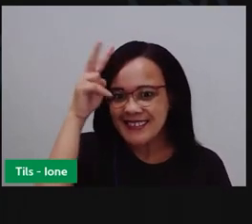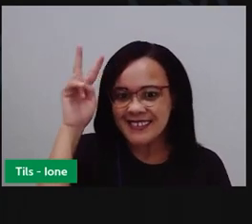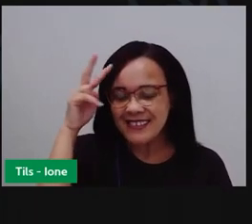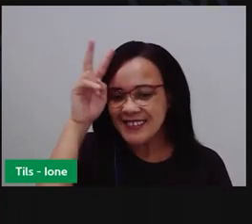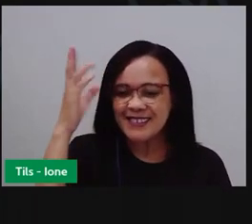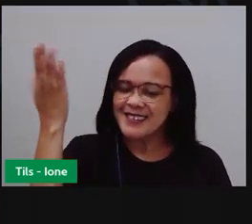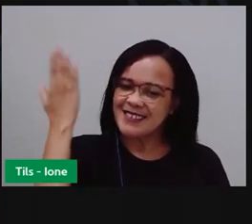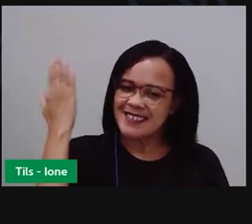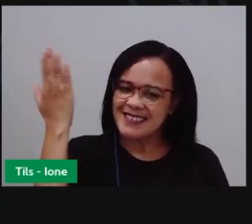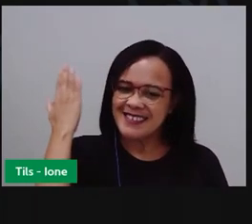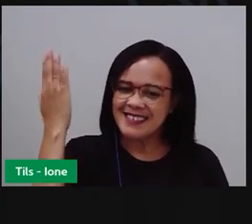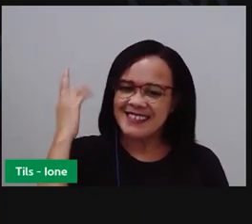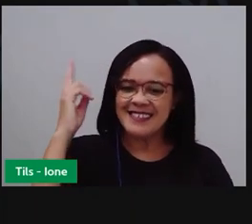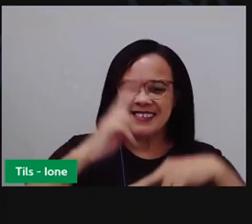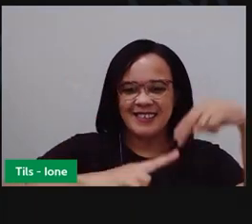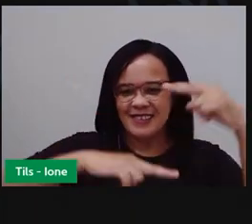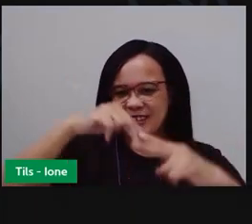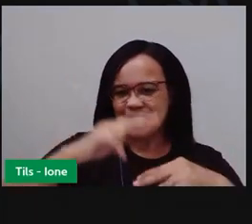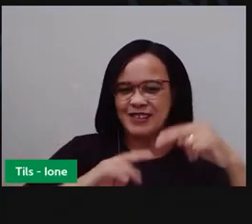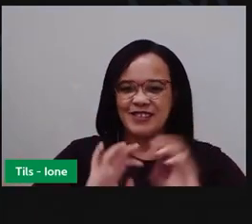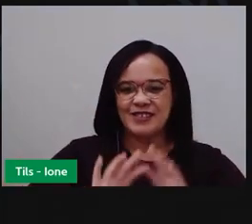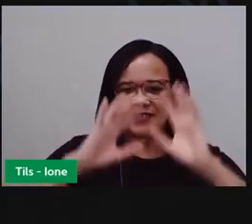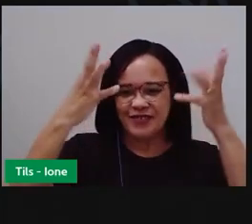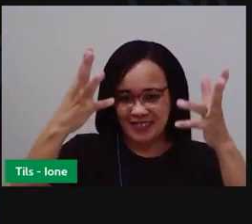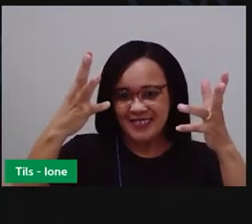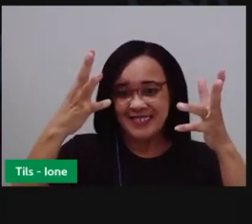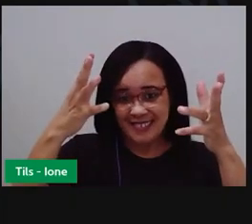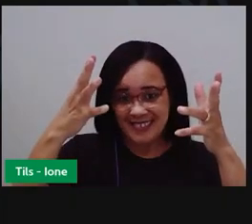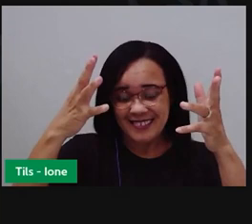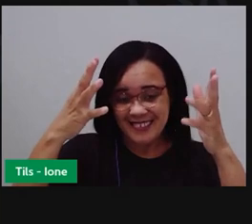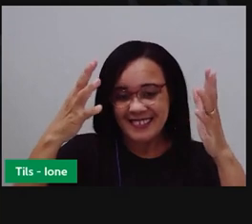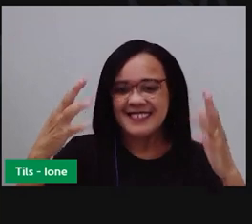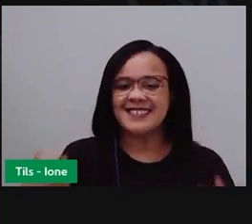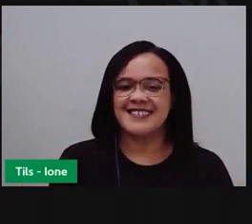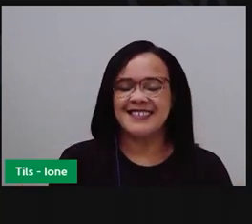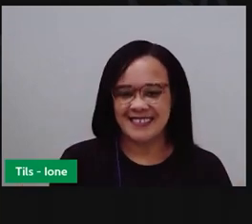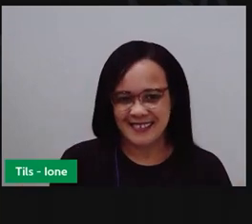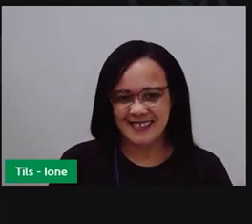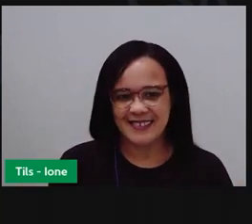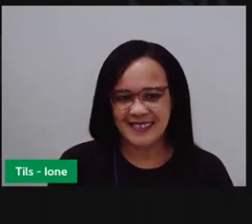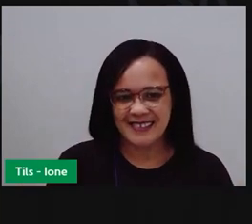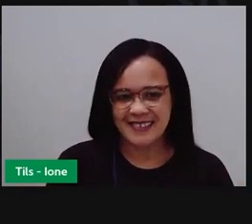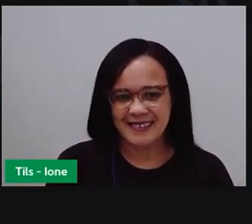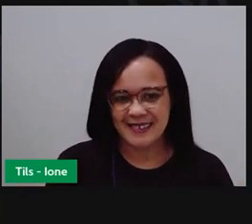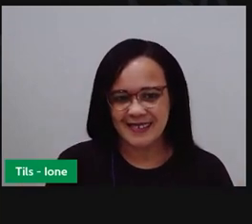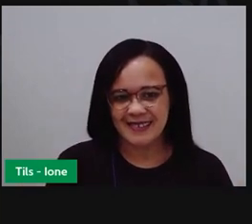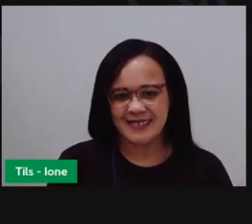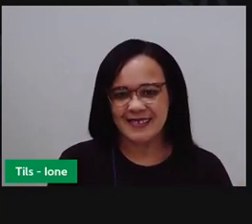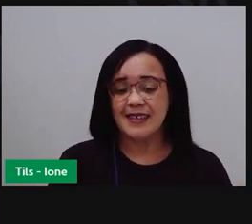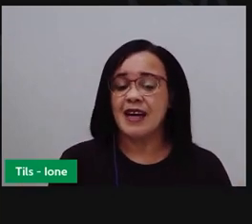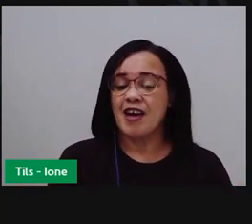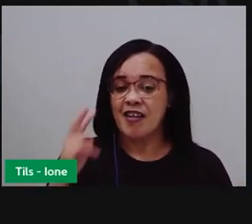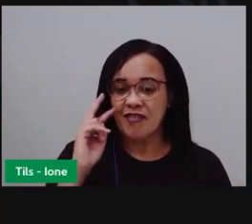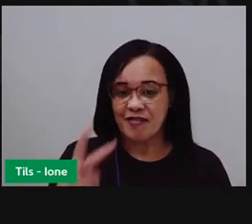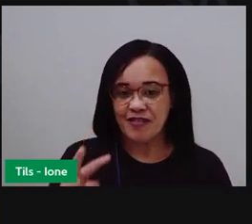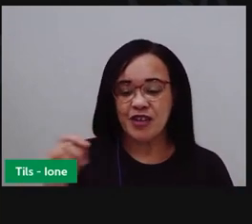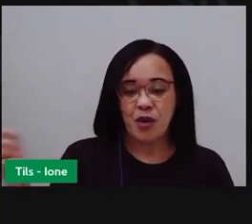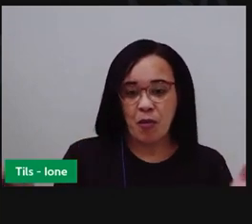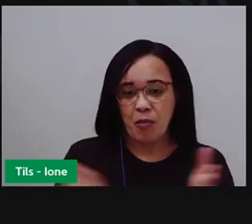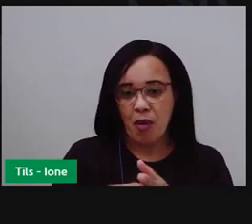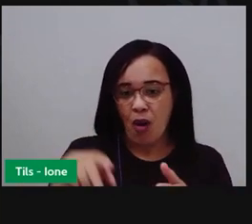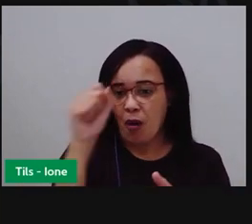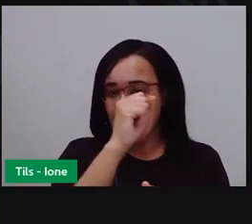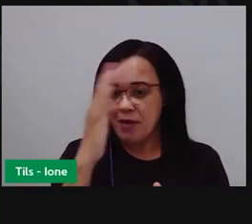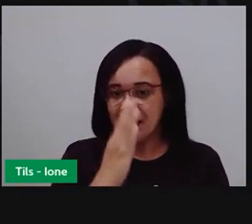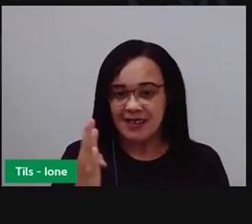festejos de ninho. E descobrimos que, na verdade, não é de origem brasileira, é de origem europeia. E